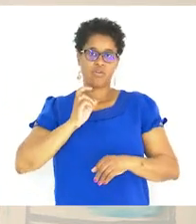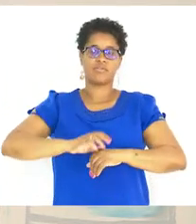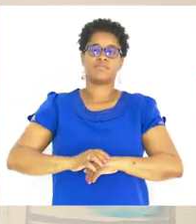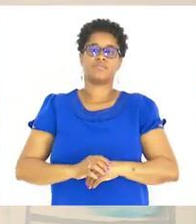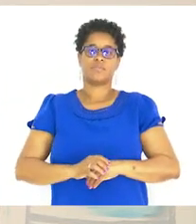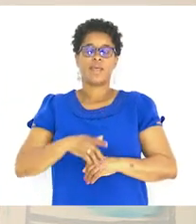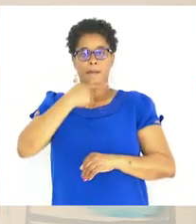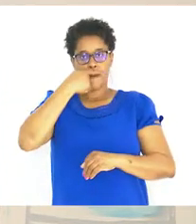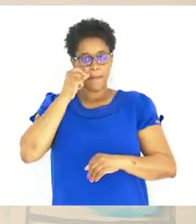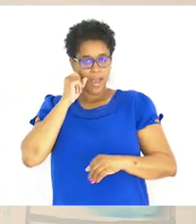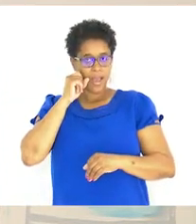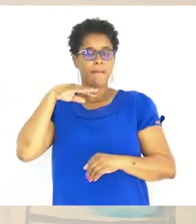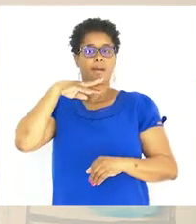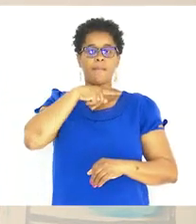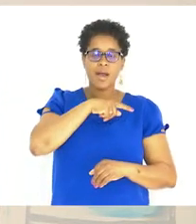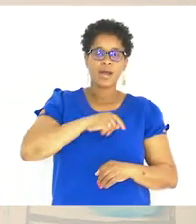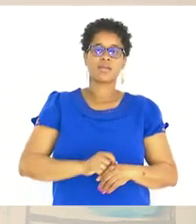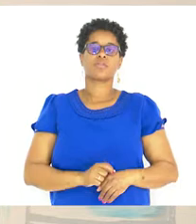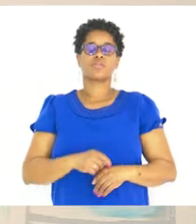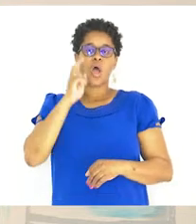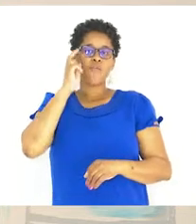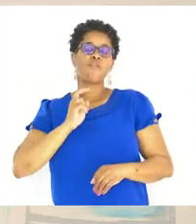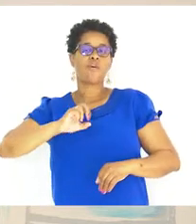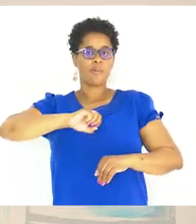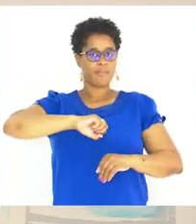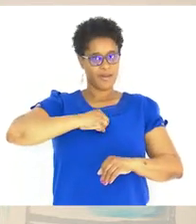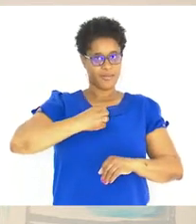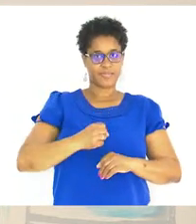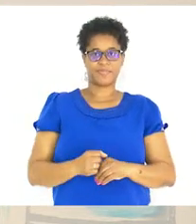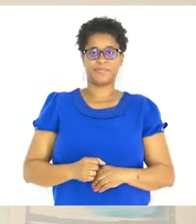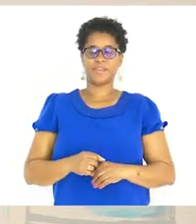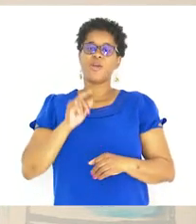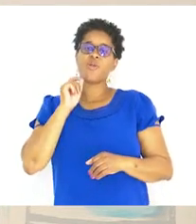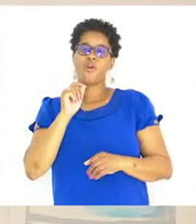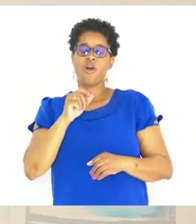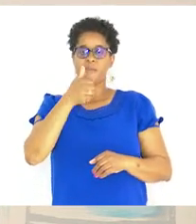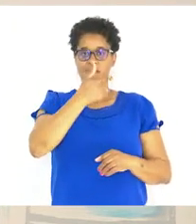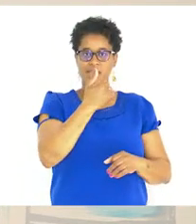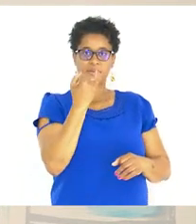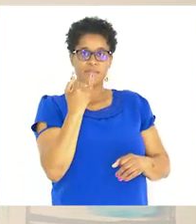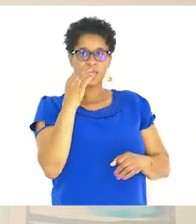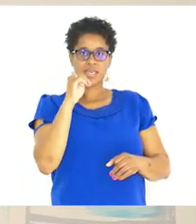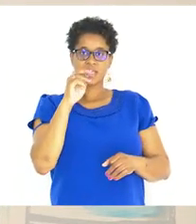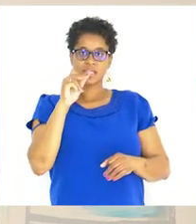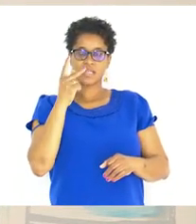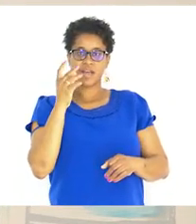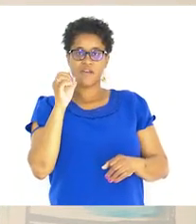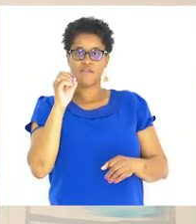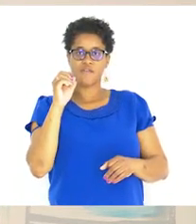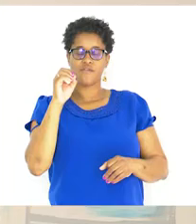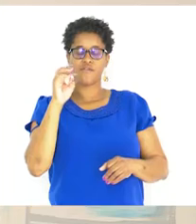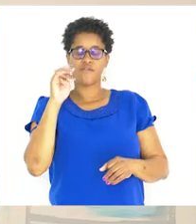Papá E mamá Do meu avó Chamamos de bisavós